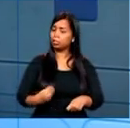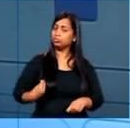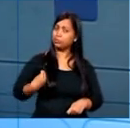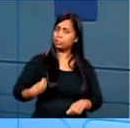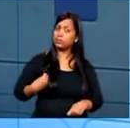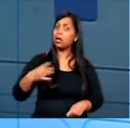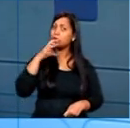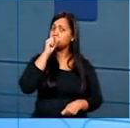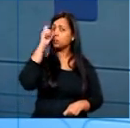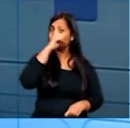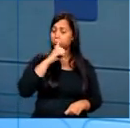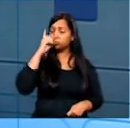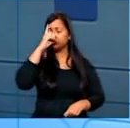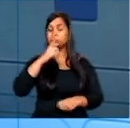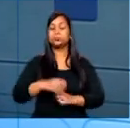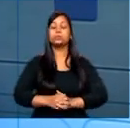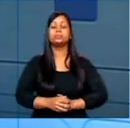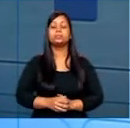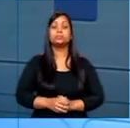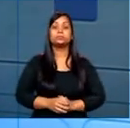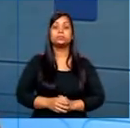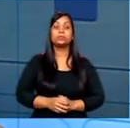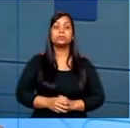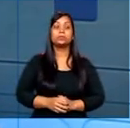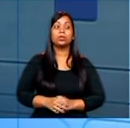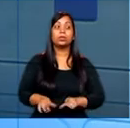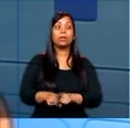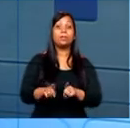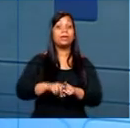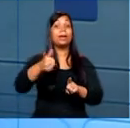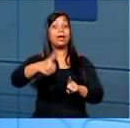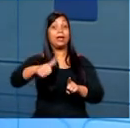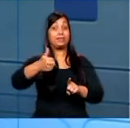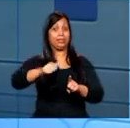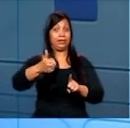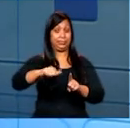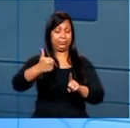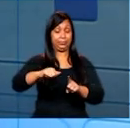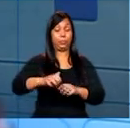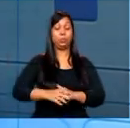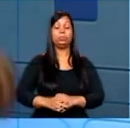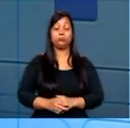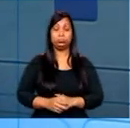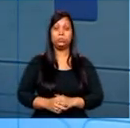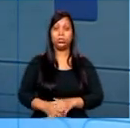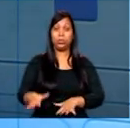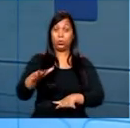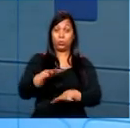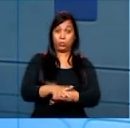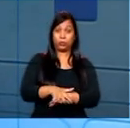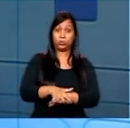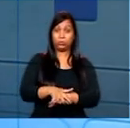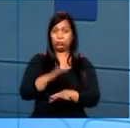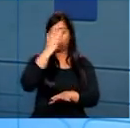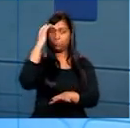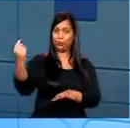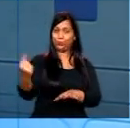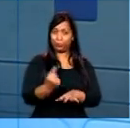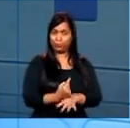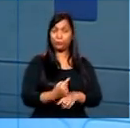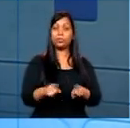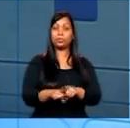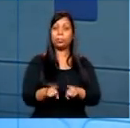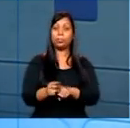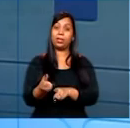lá aos sábados e domingos. E o nosso critério, para além da entrevista de inclusão desse aluno no cursinho, é a